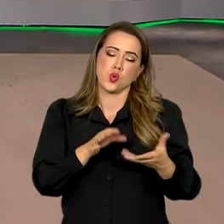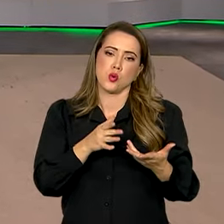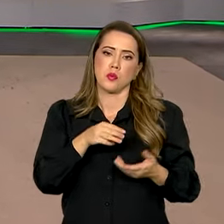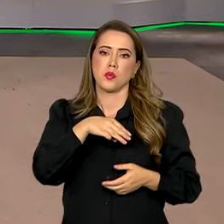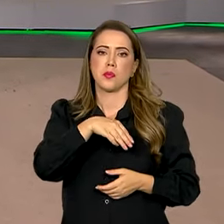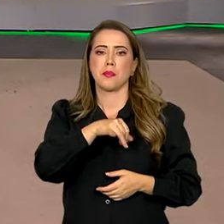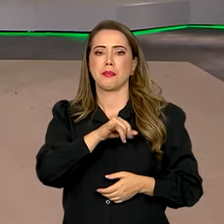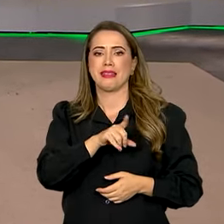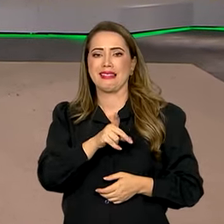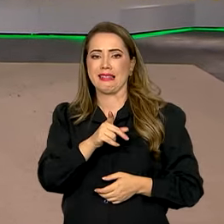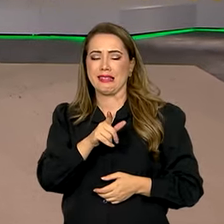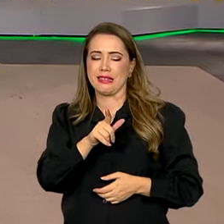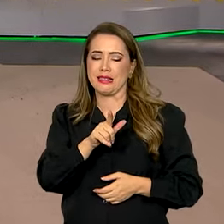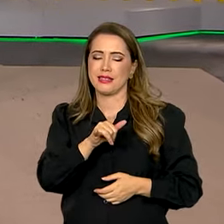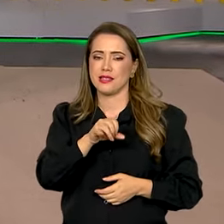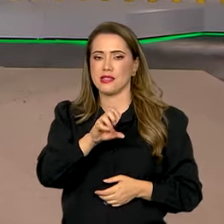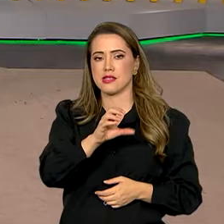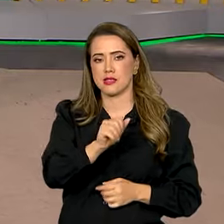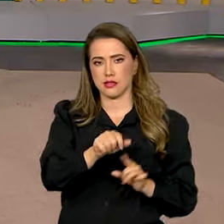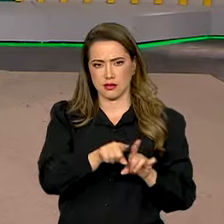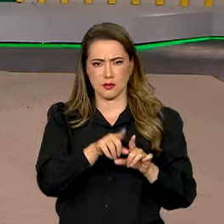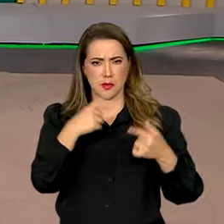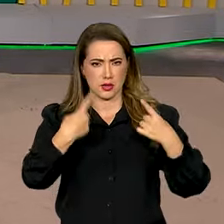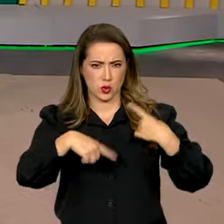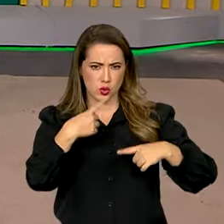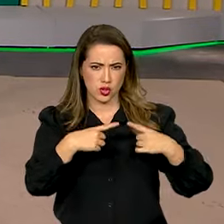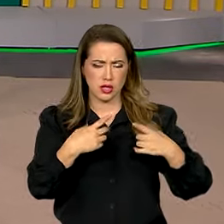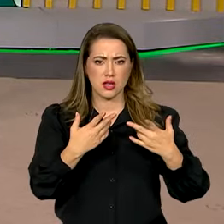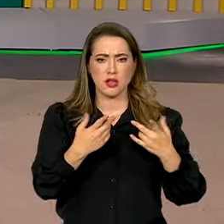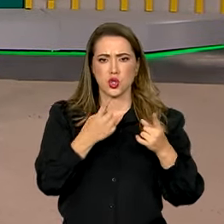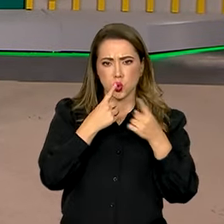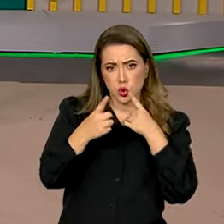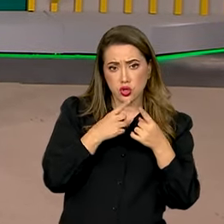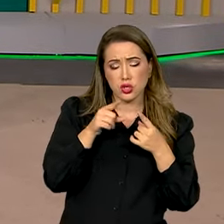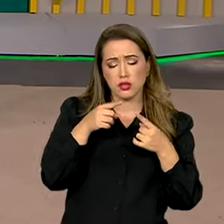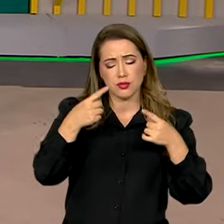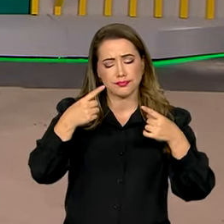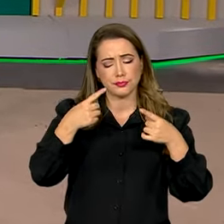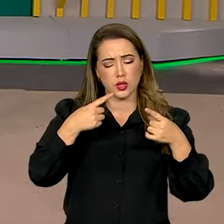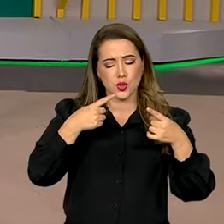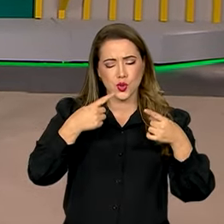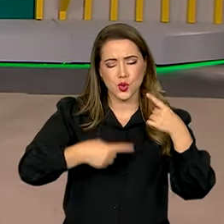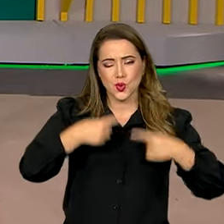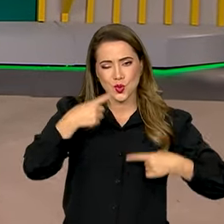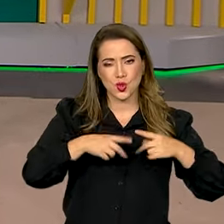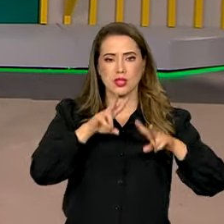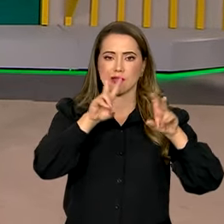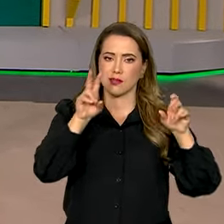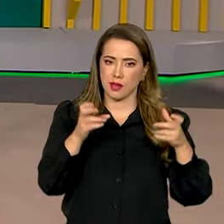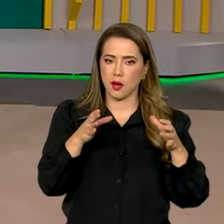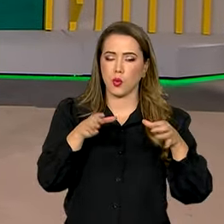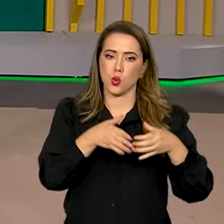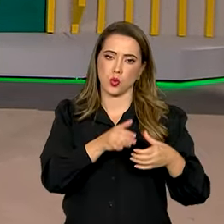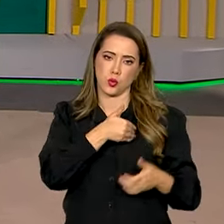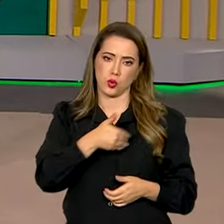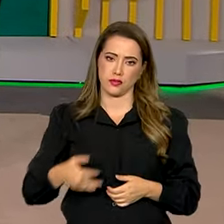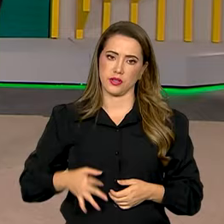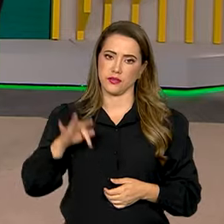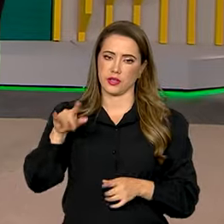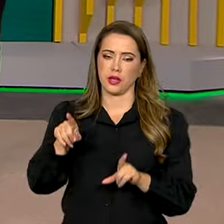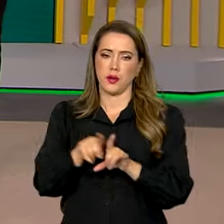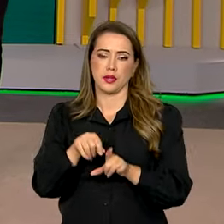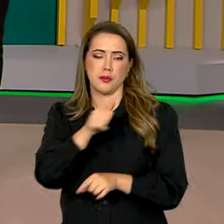para discutir essa situação e definir ações de combate ao crime organizado, integrantes do governo federal e do Rio de Janeiro